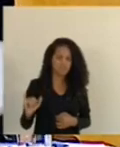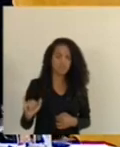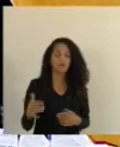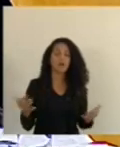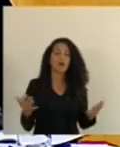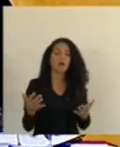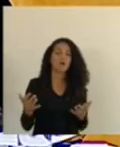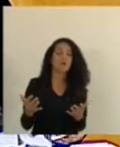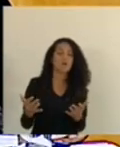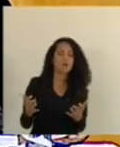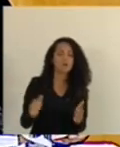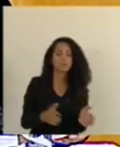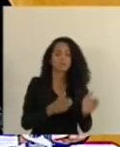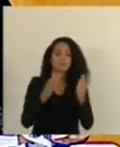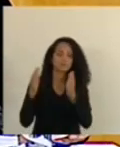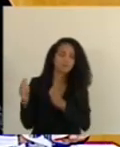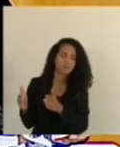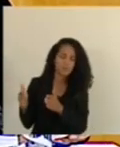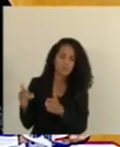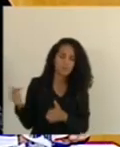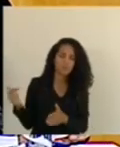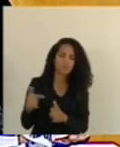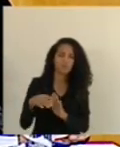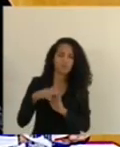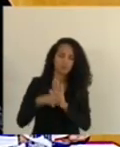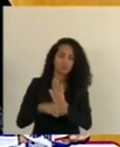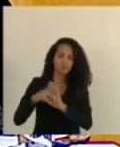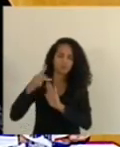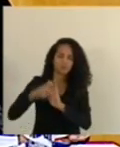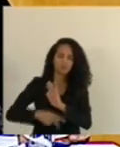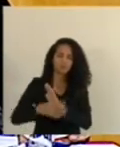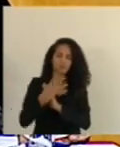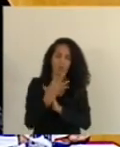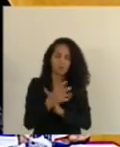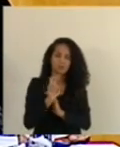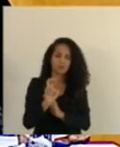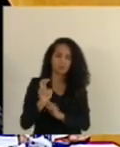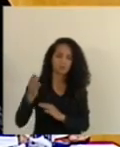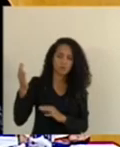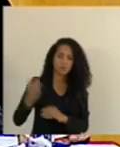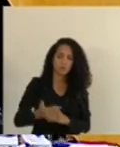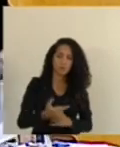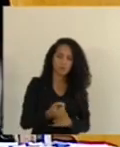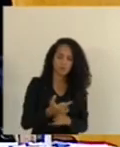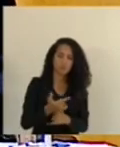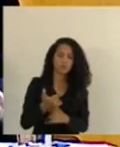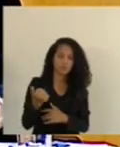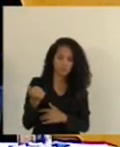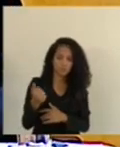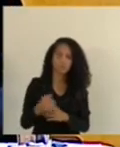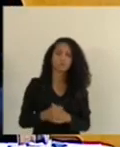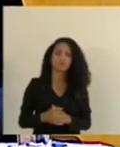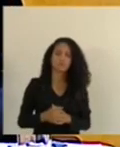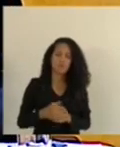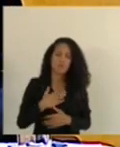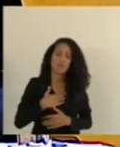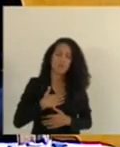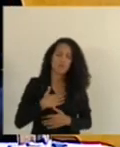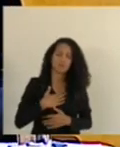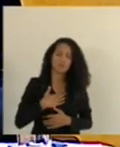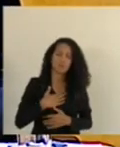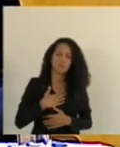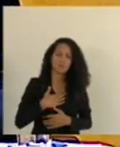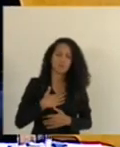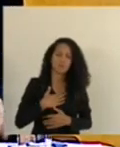o segundo item da pauta que é o projeto de lei 455 barra 2021 eu gostaria de fazer um